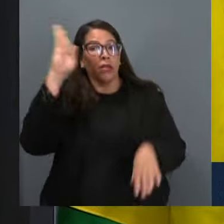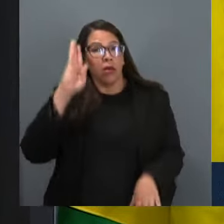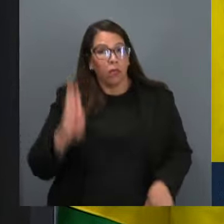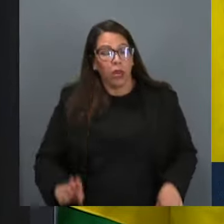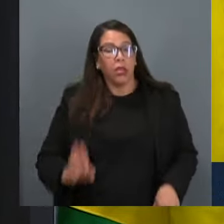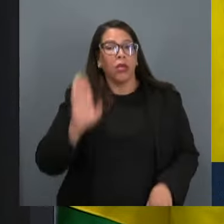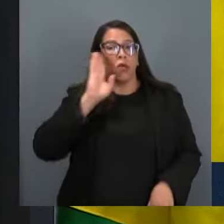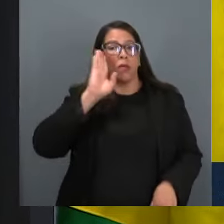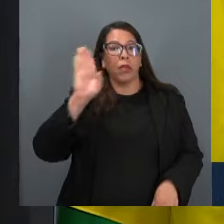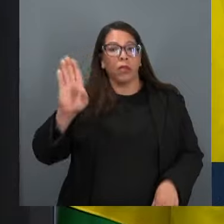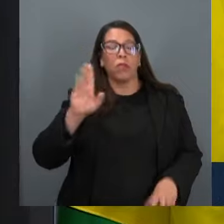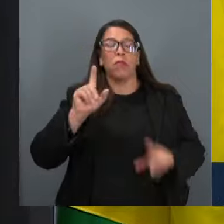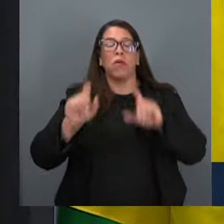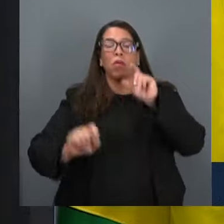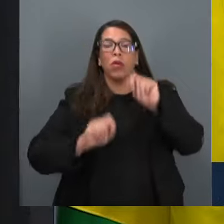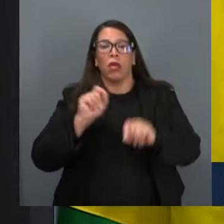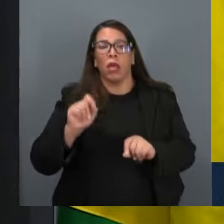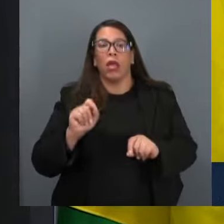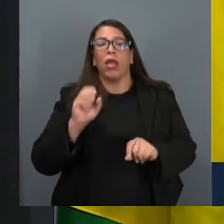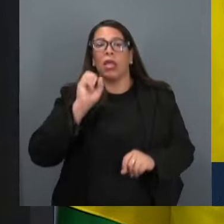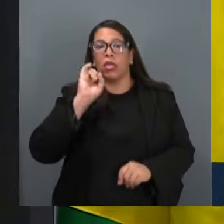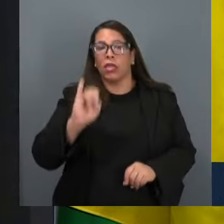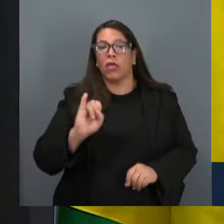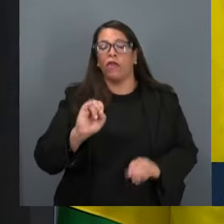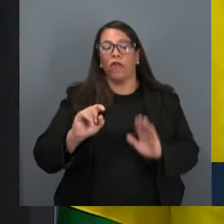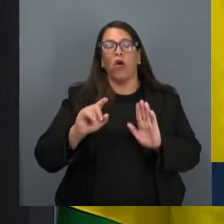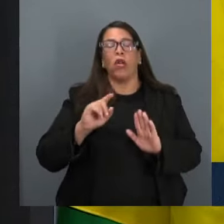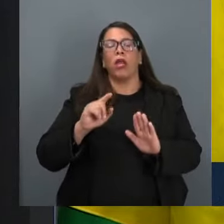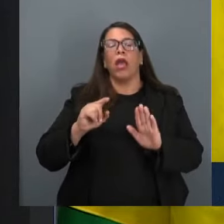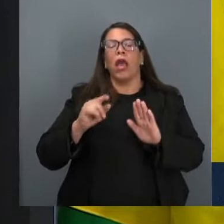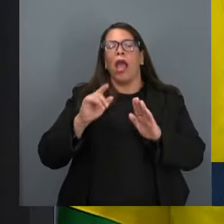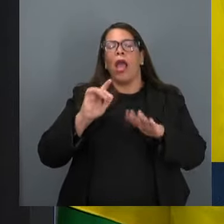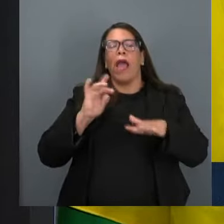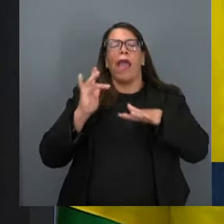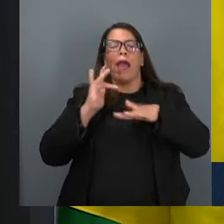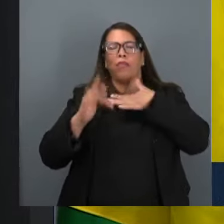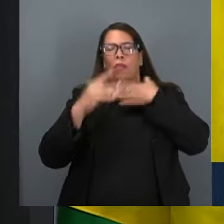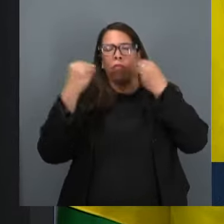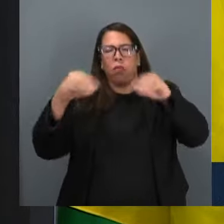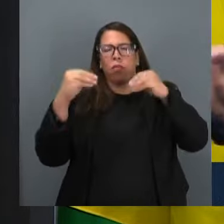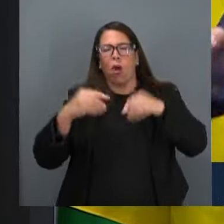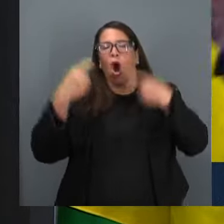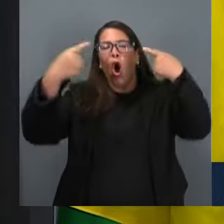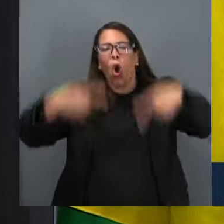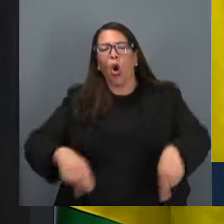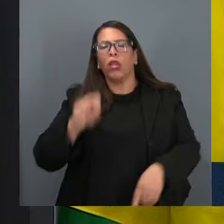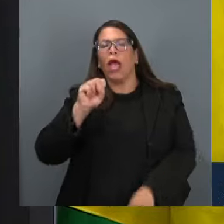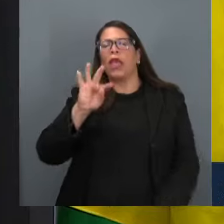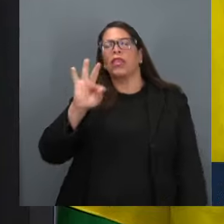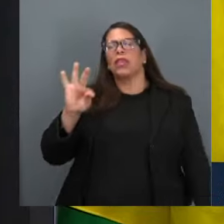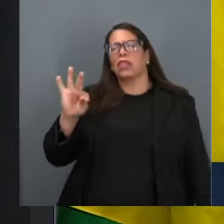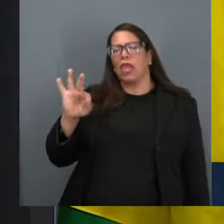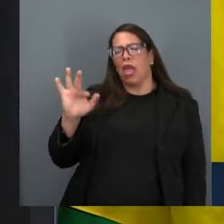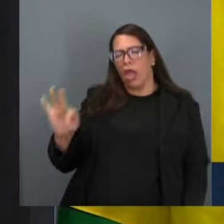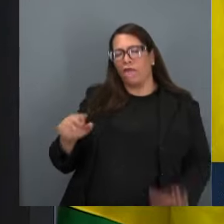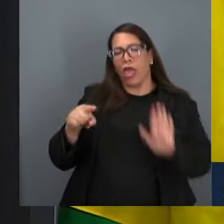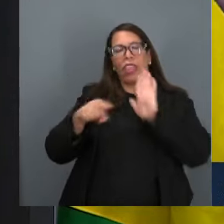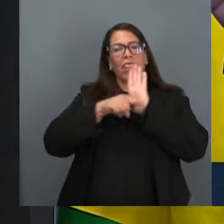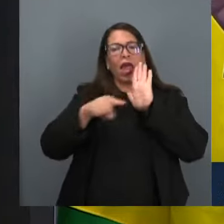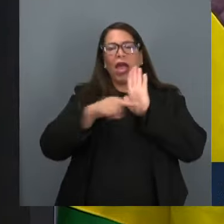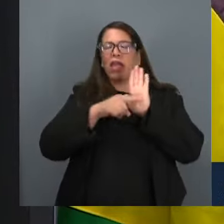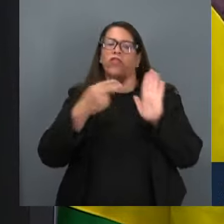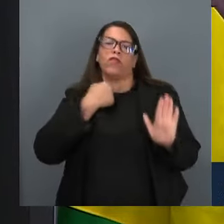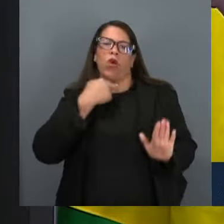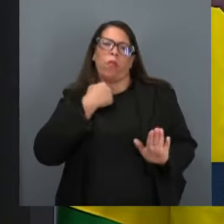Principalmente quando forem negativos. Ou seja, está proibido falar